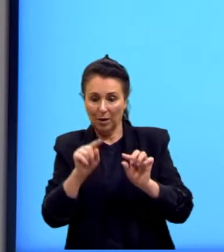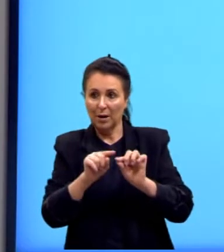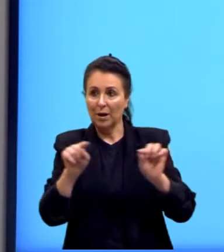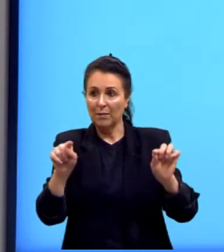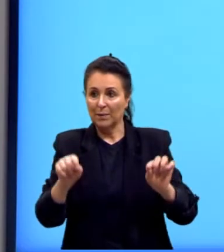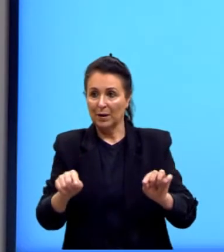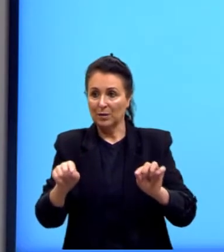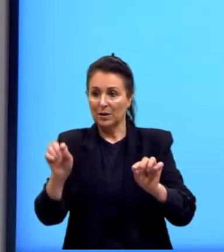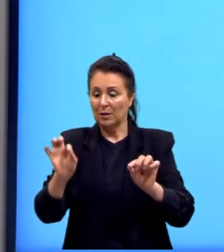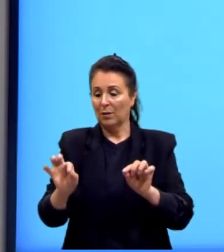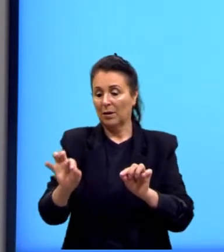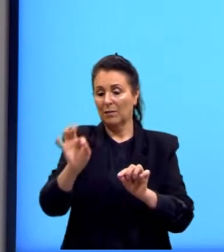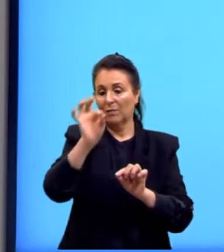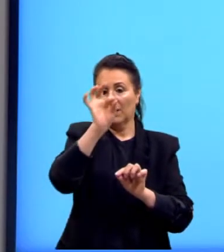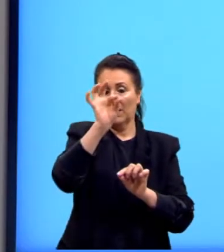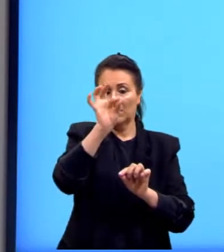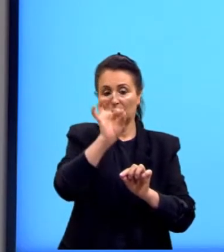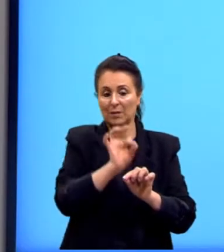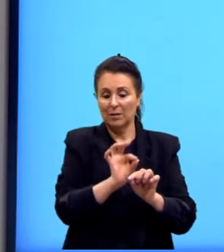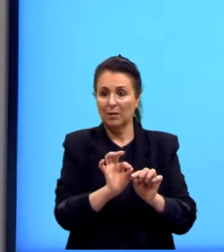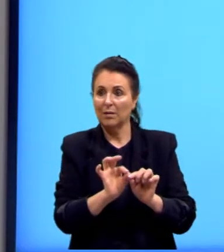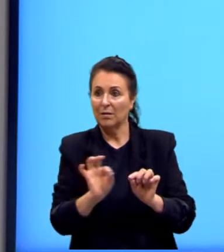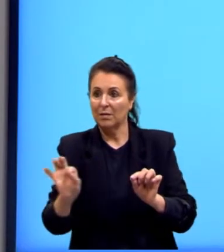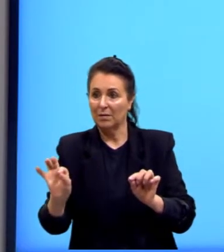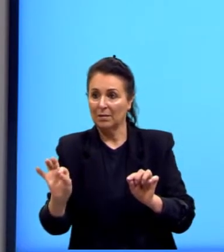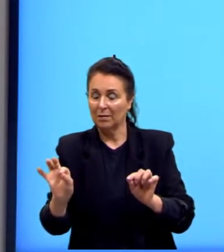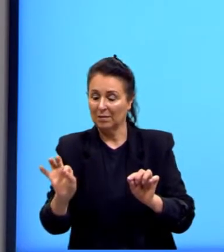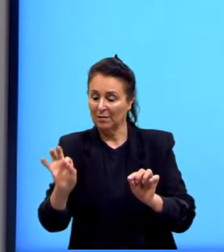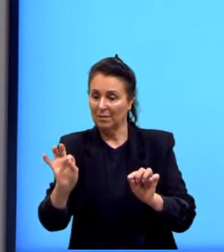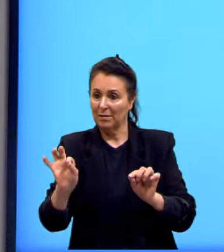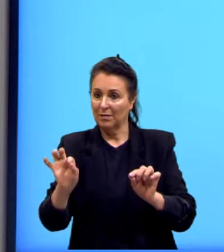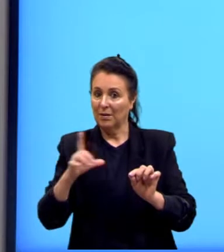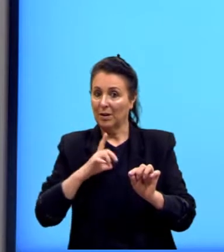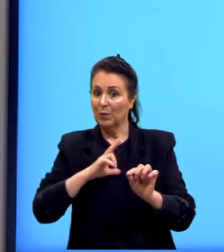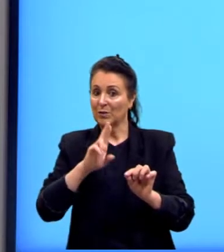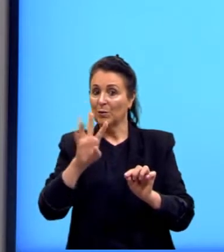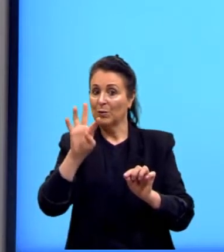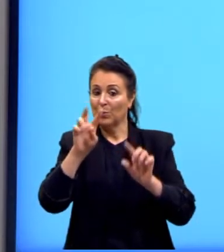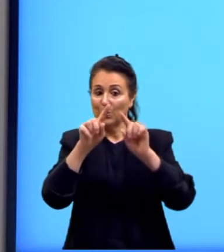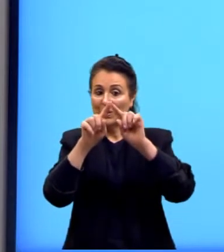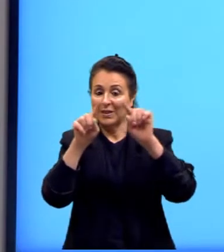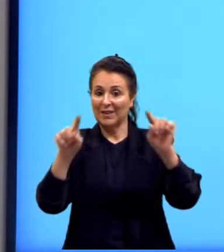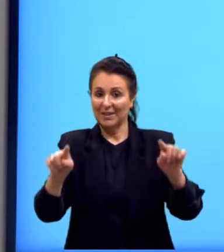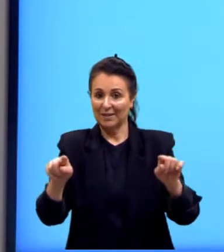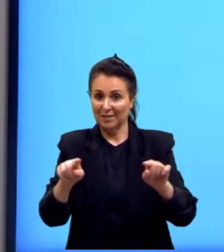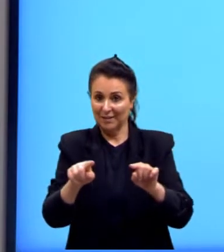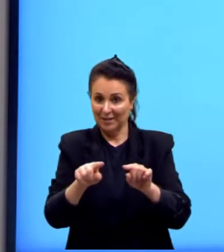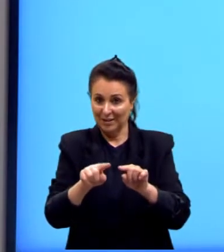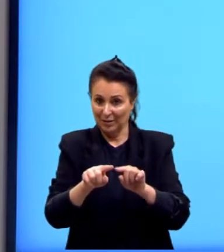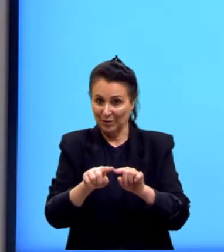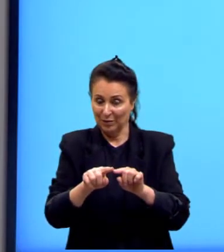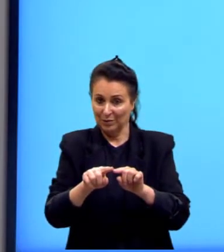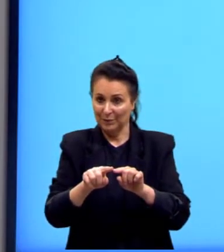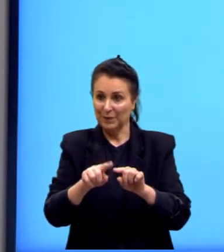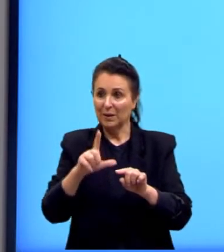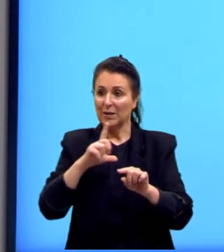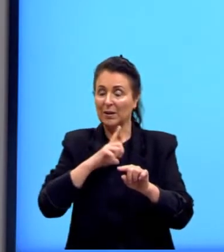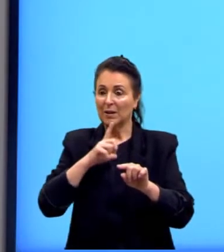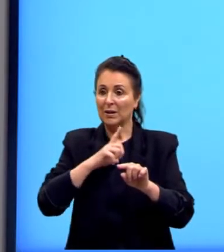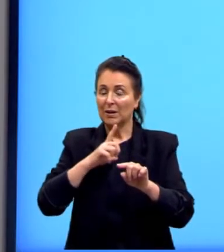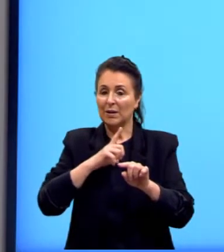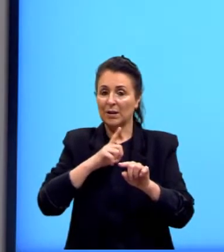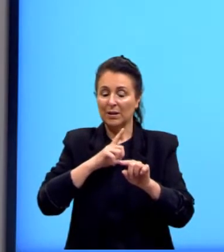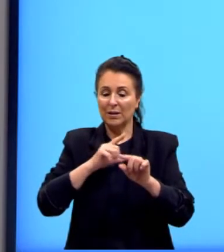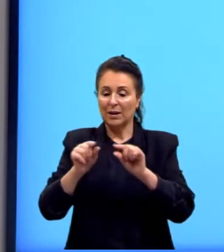temos ali o formato do instrumento, conhecido como triângulo. Nós podemos ver, então, que possui ali as